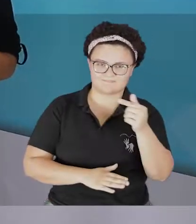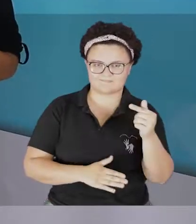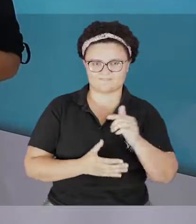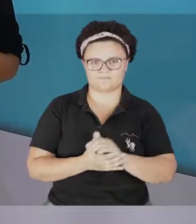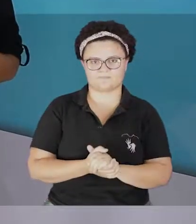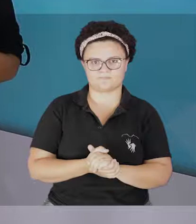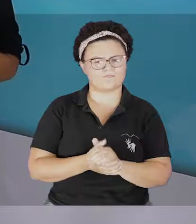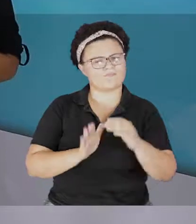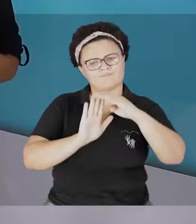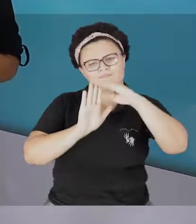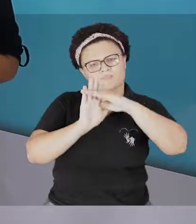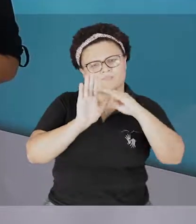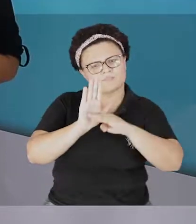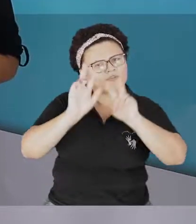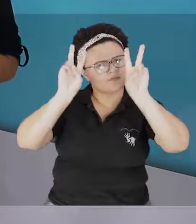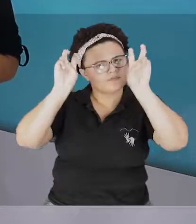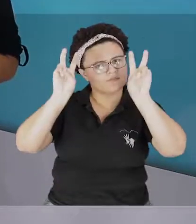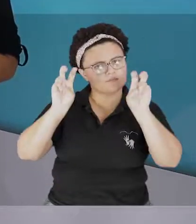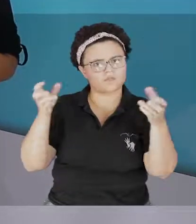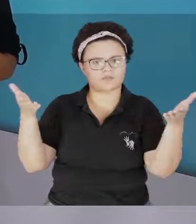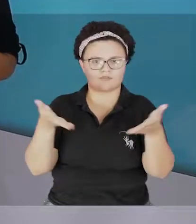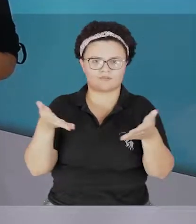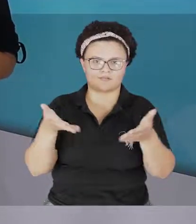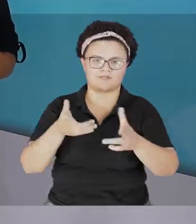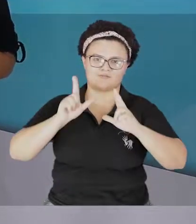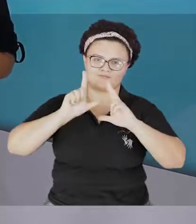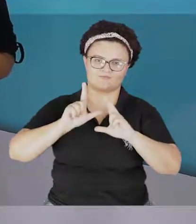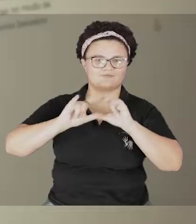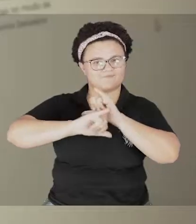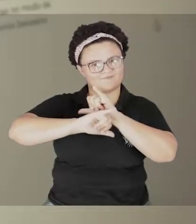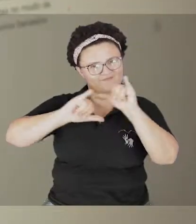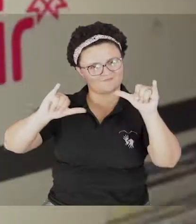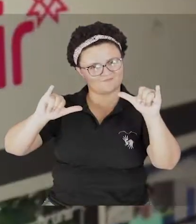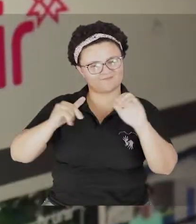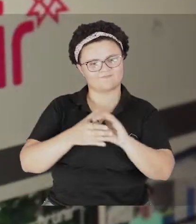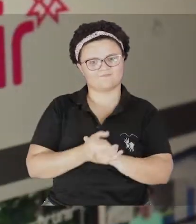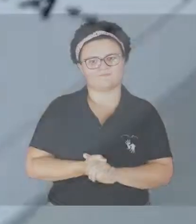Esses e outros assuntos você confere a partir de agora, no Uni Notícias.